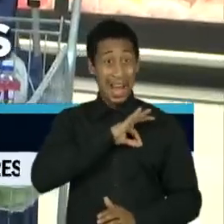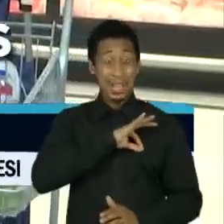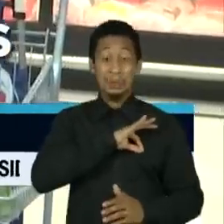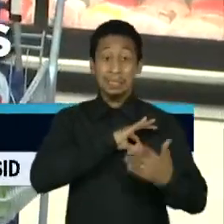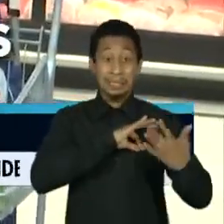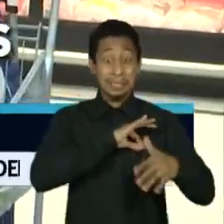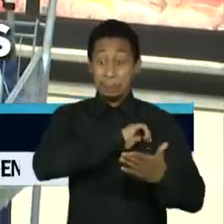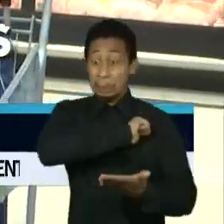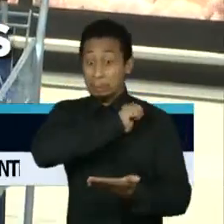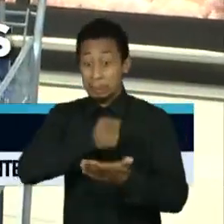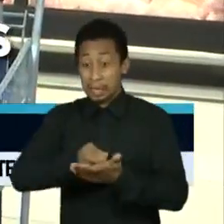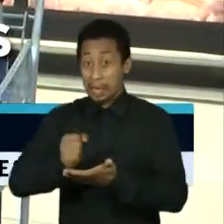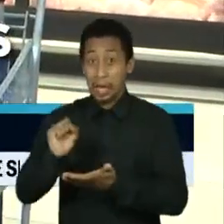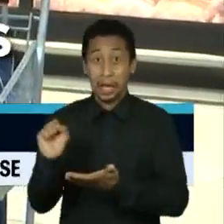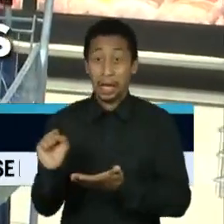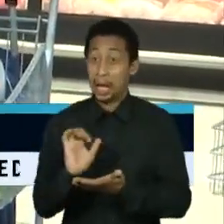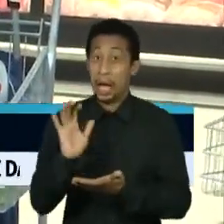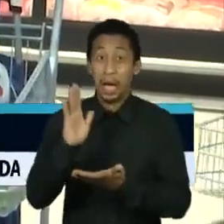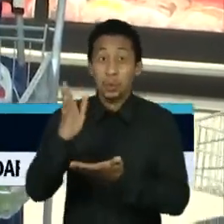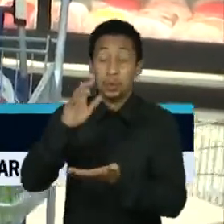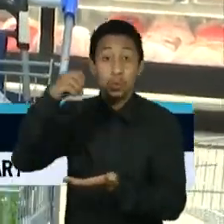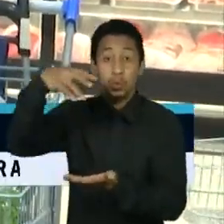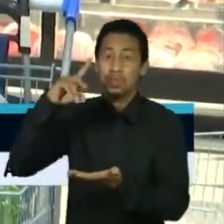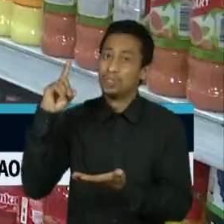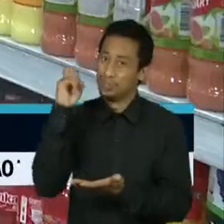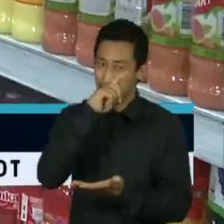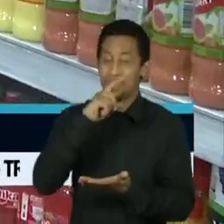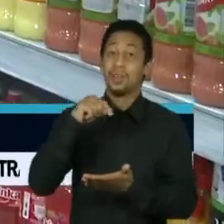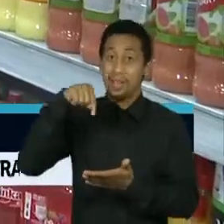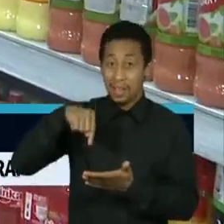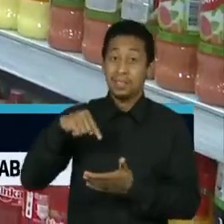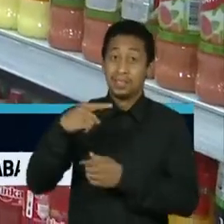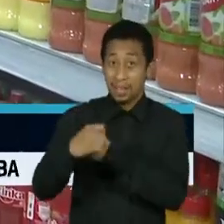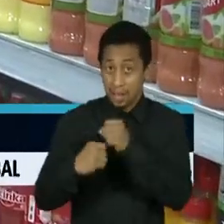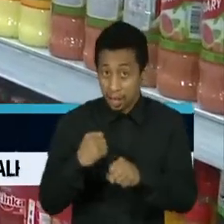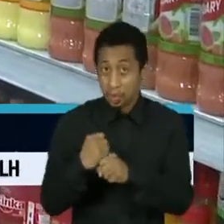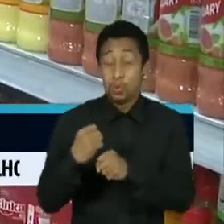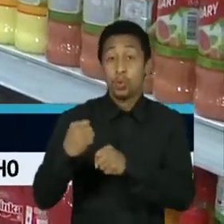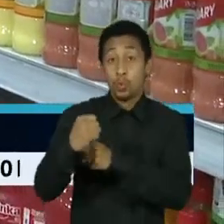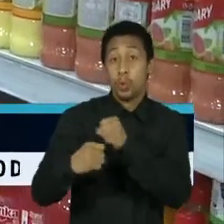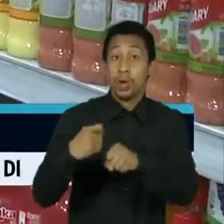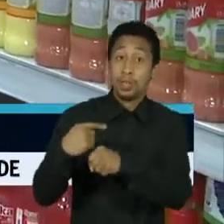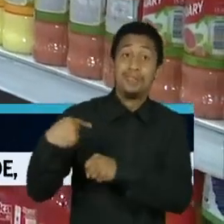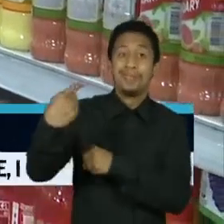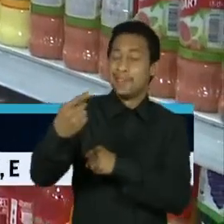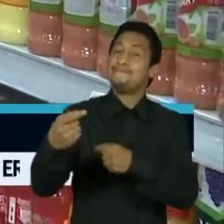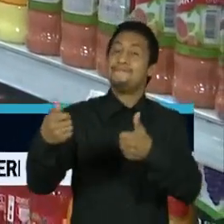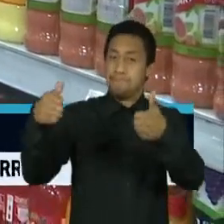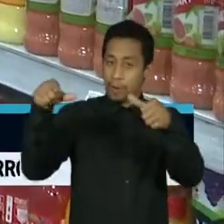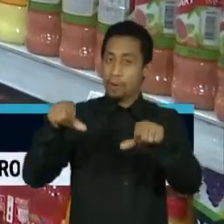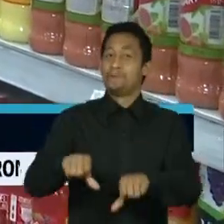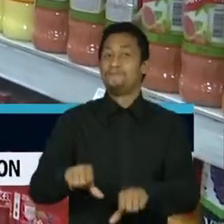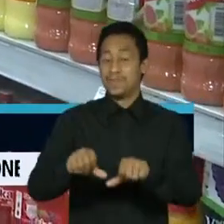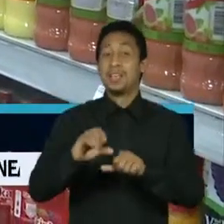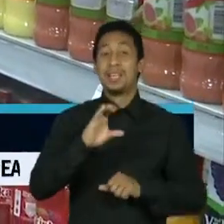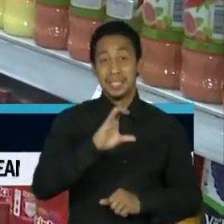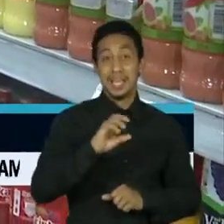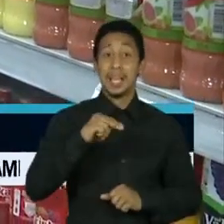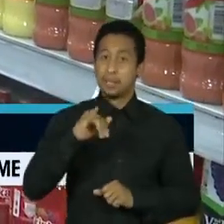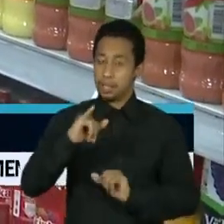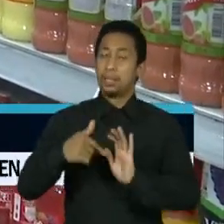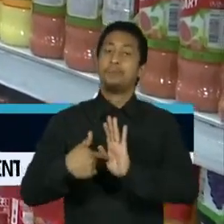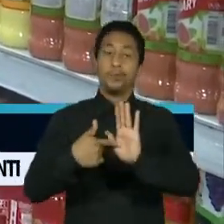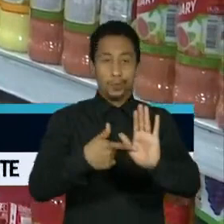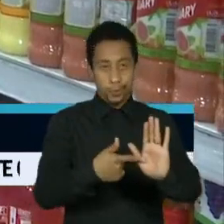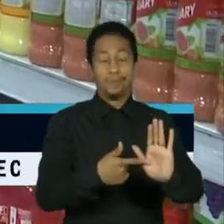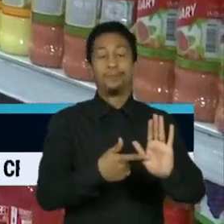quase 20 bilhões de reais neste e no próximo ano, de acordo com a CNI, a Confederação Nacional da Indústria.